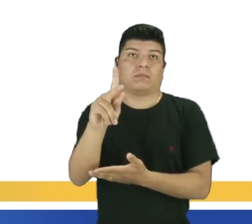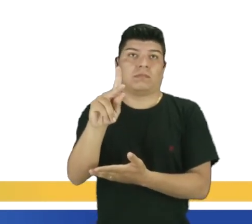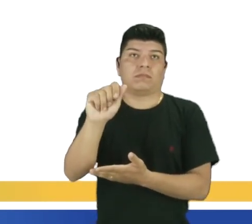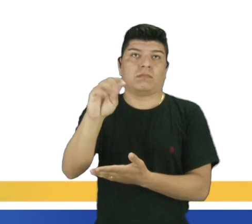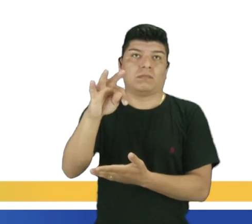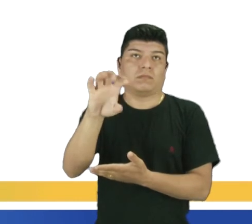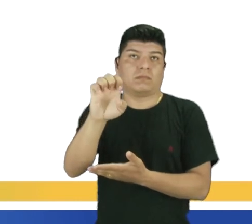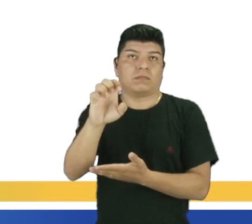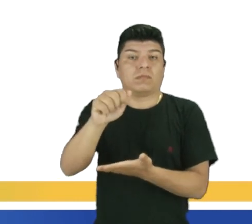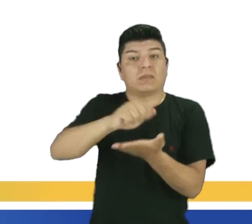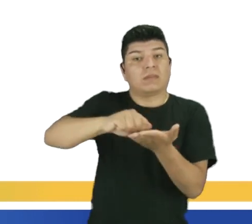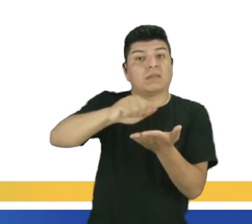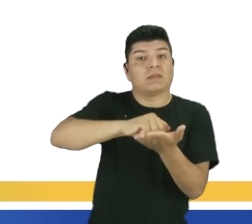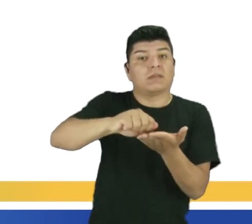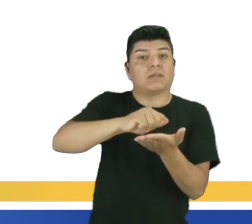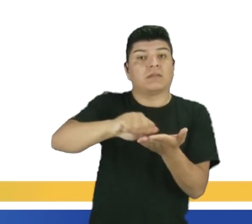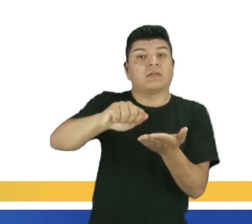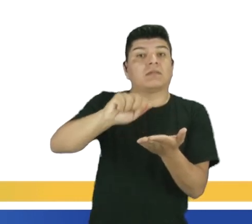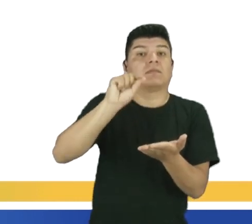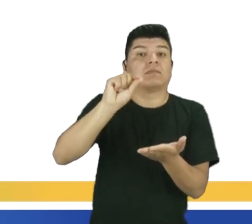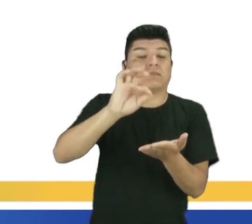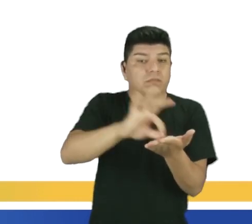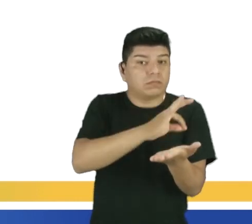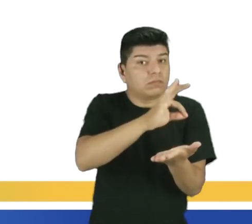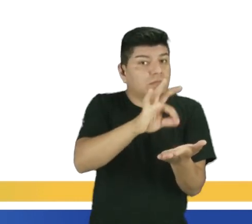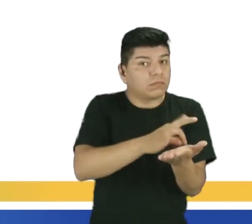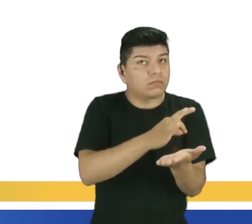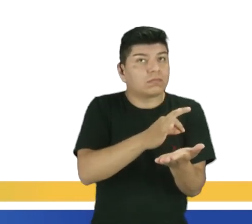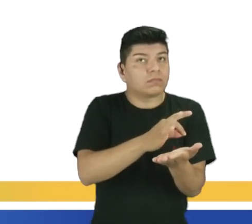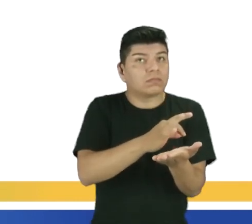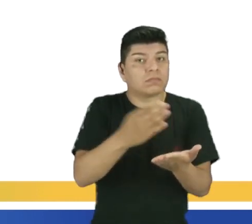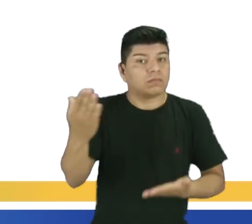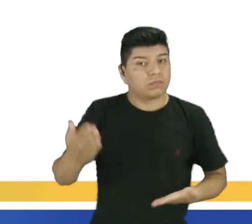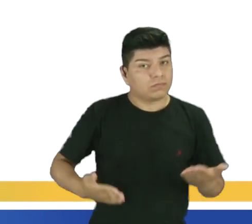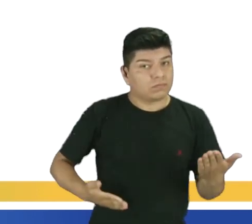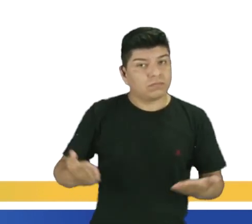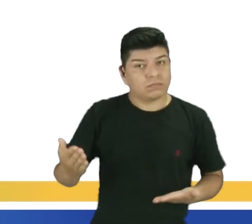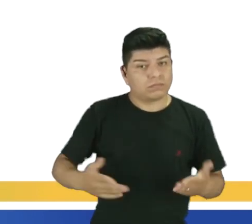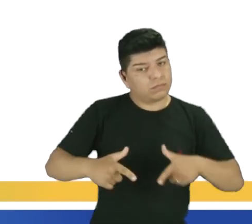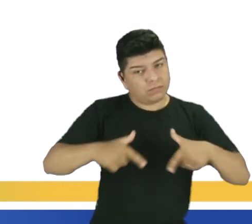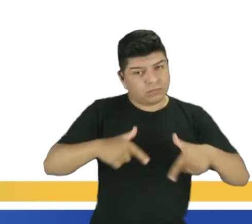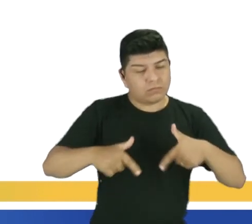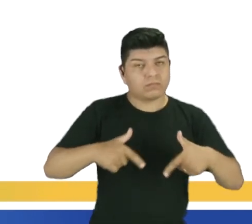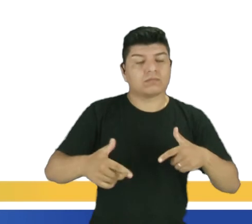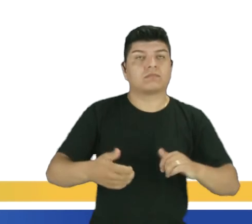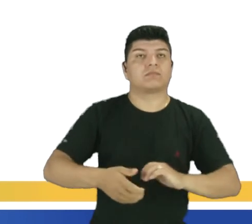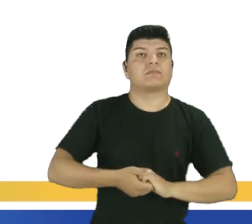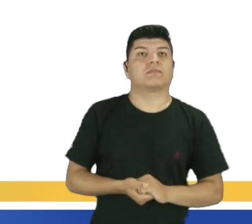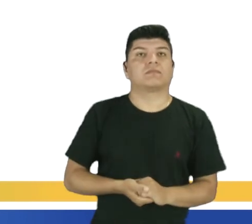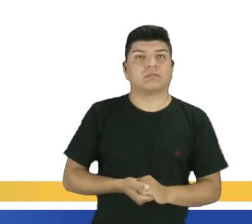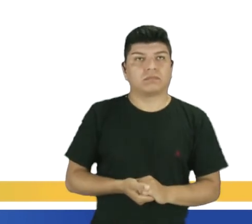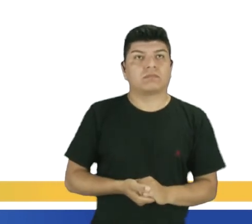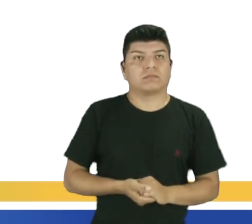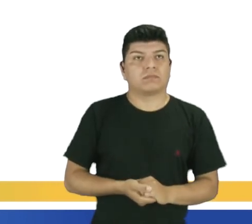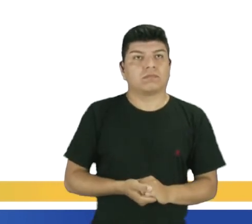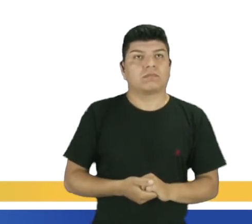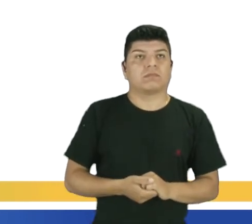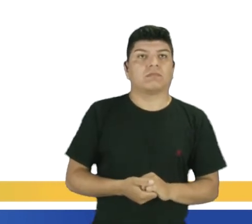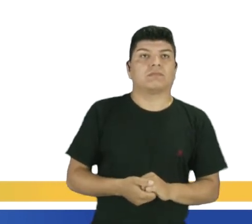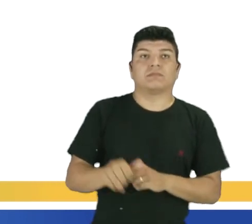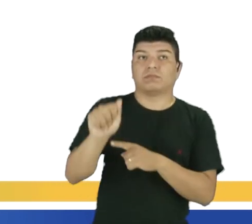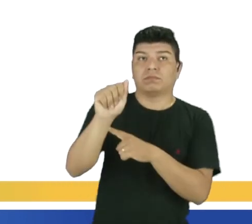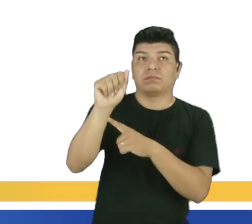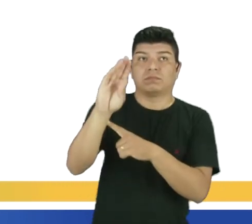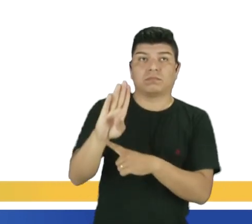inscreveram para o serviço, o trabalho. É whether or,